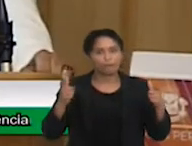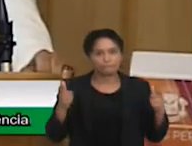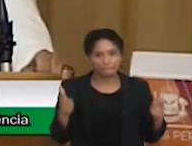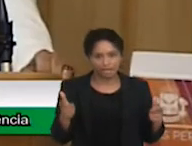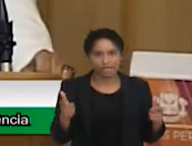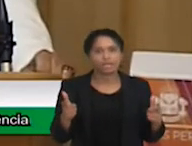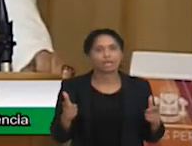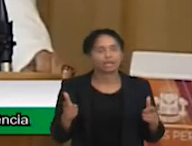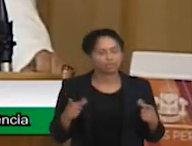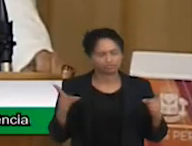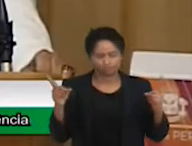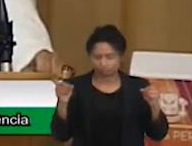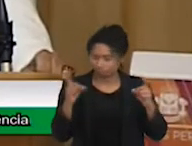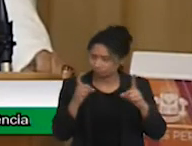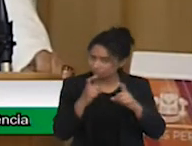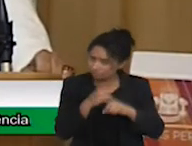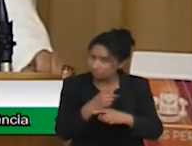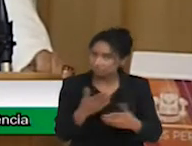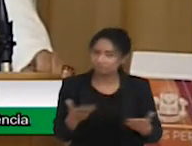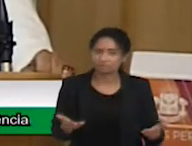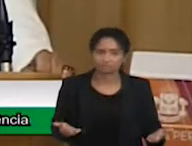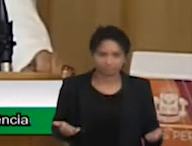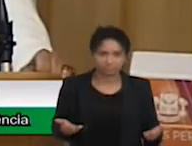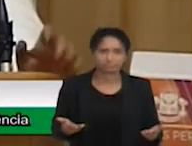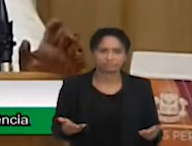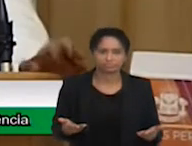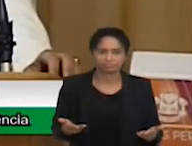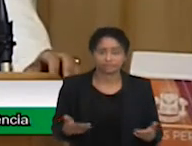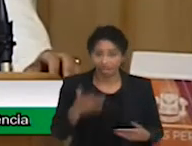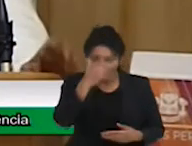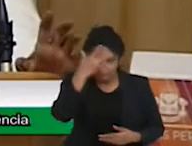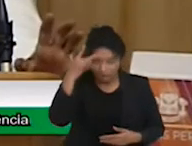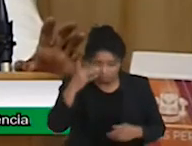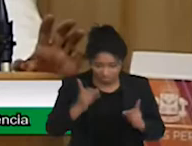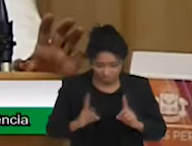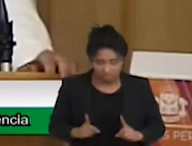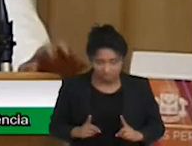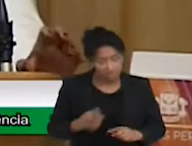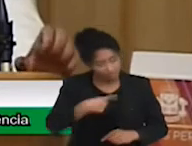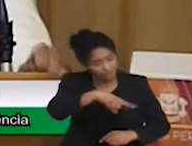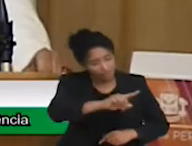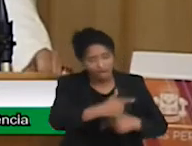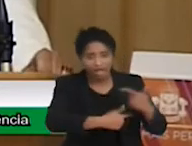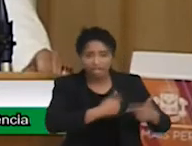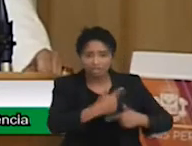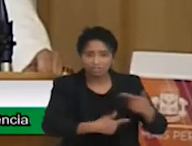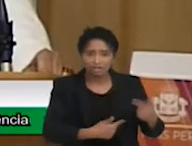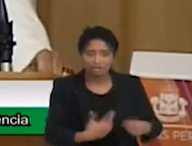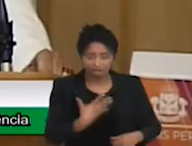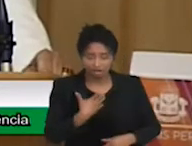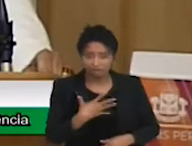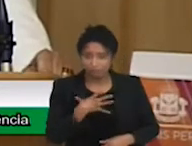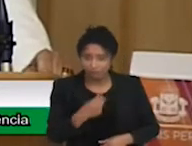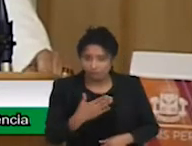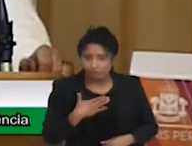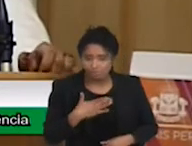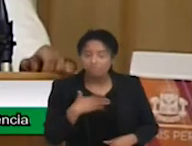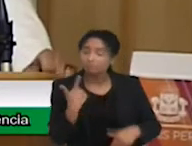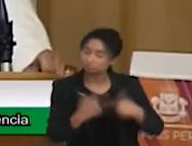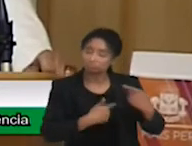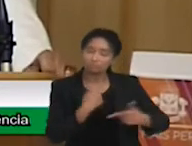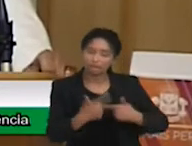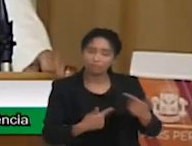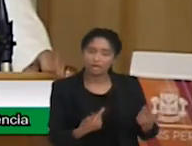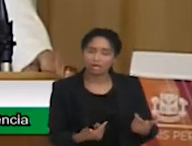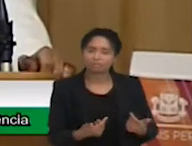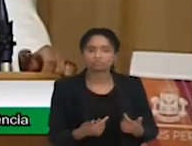trabalhar, porque a pessoa com deficiência trabalha. O meu filho, com 18 anos, está trabalhando em uma empresa que abriu